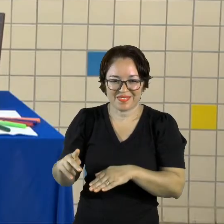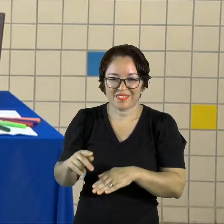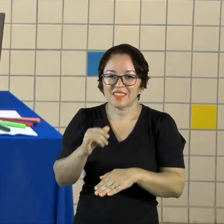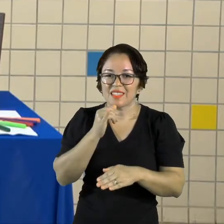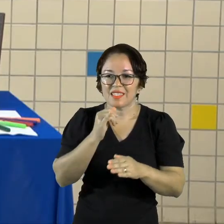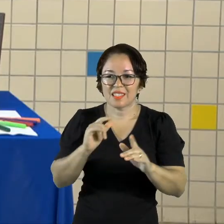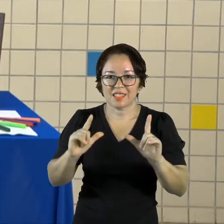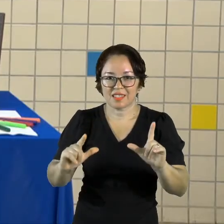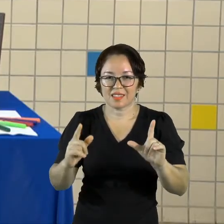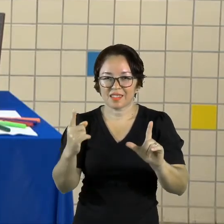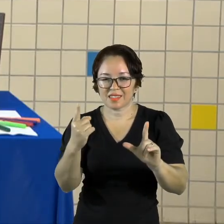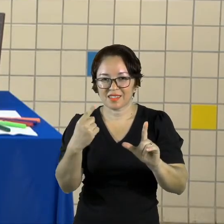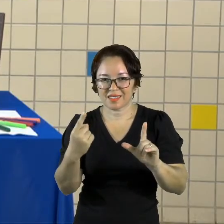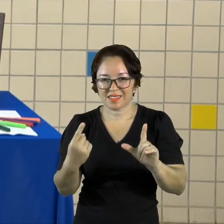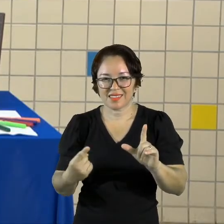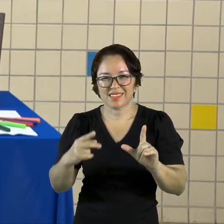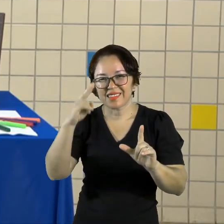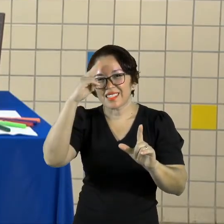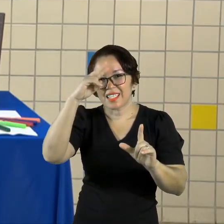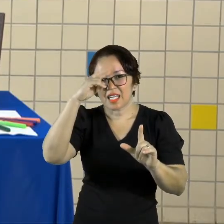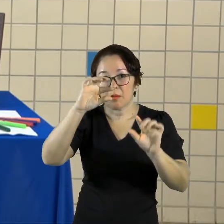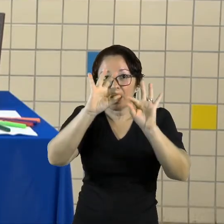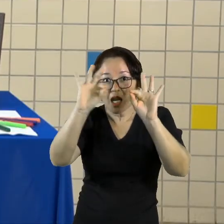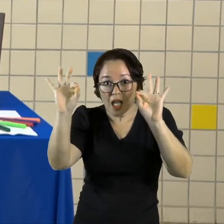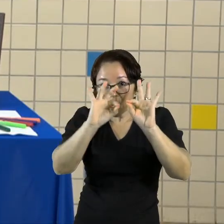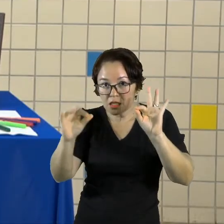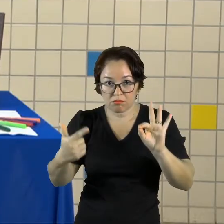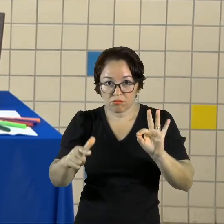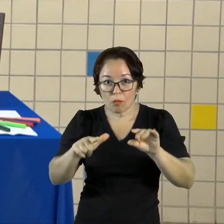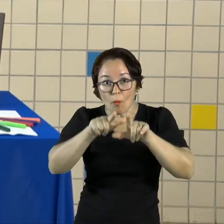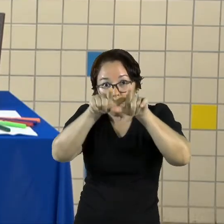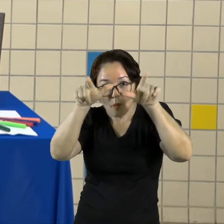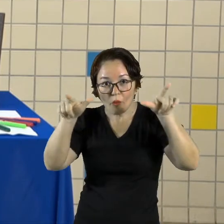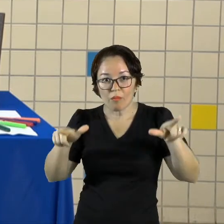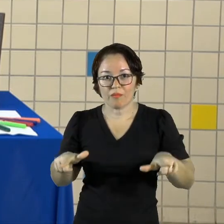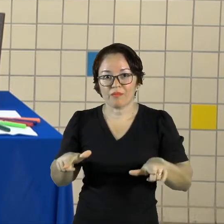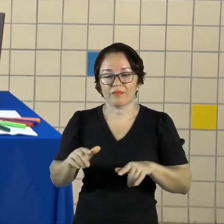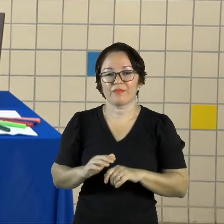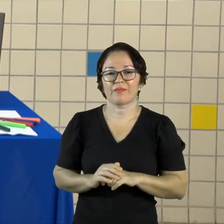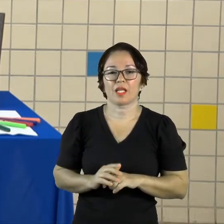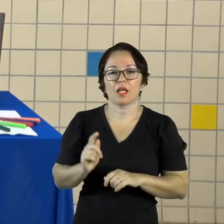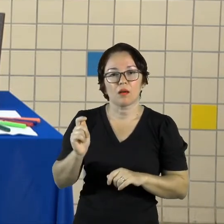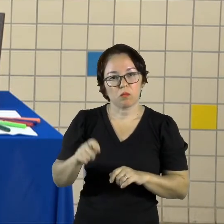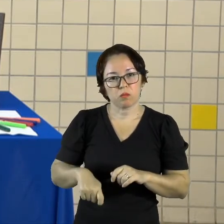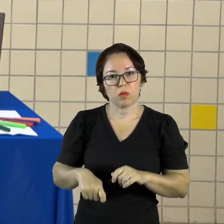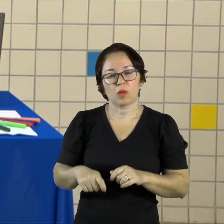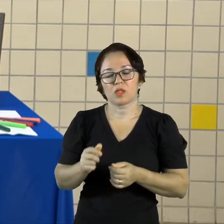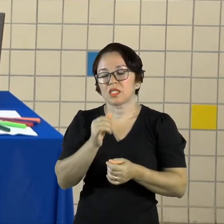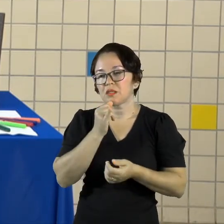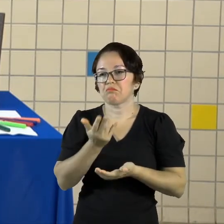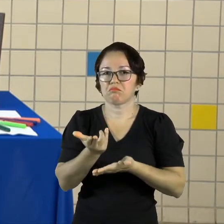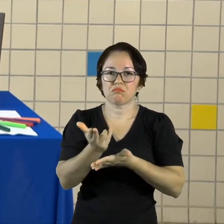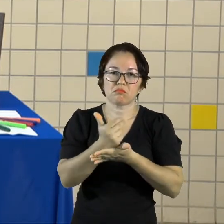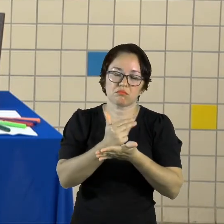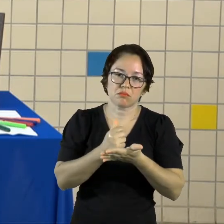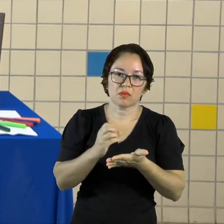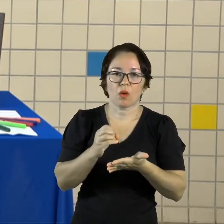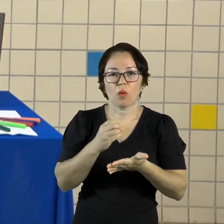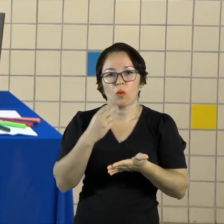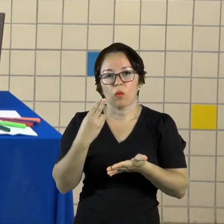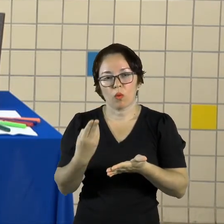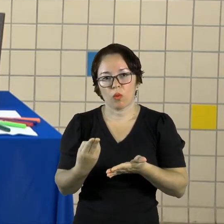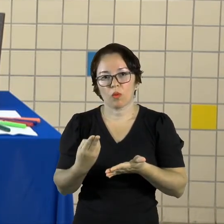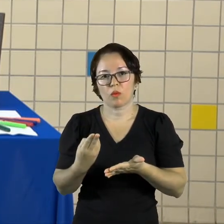aquele caderno sem pauta Combinado? Você pode fazer um desenho Ou então